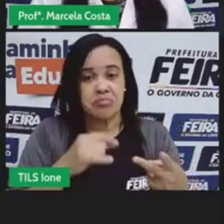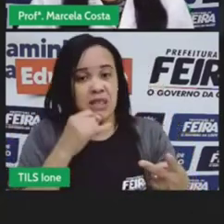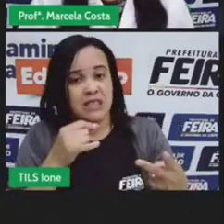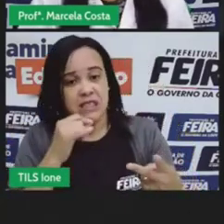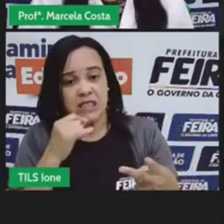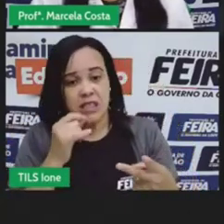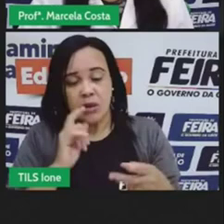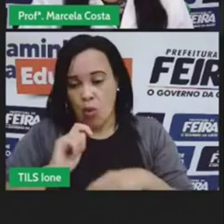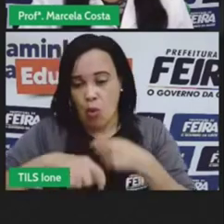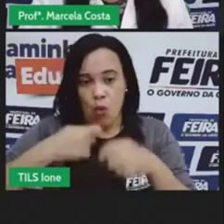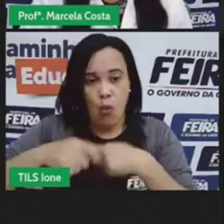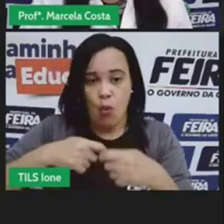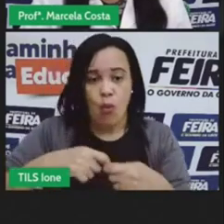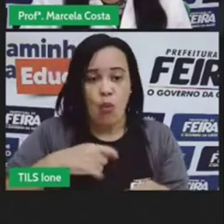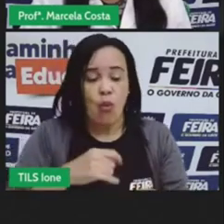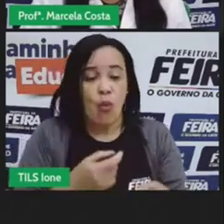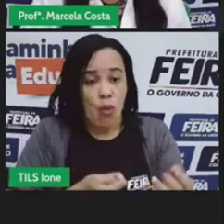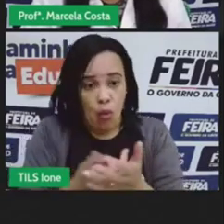sociedade.